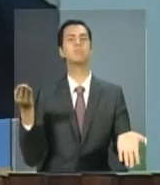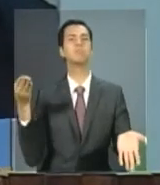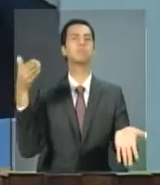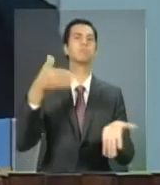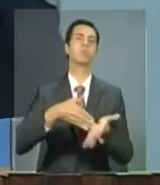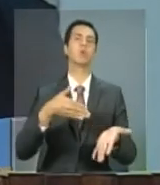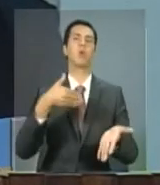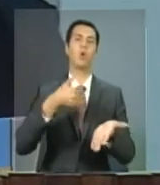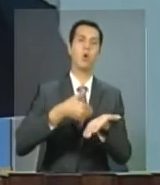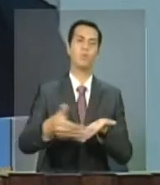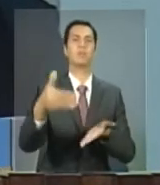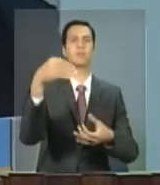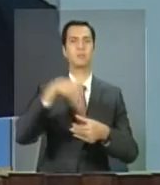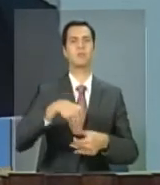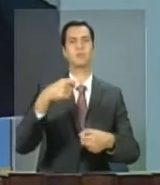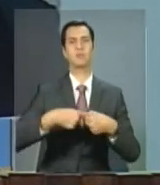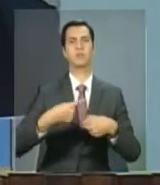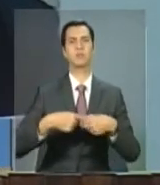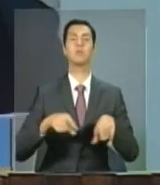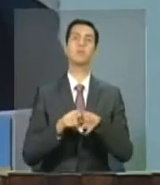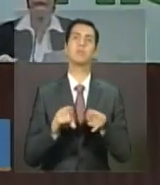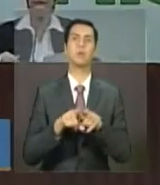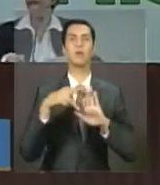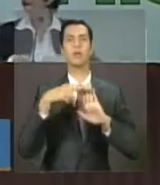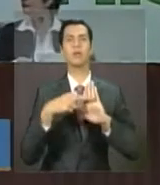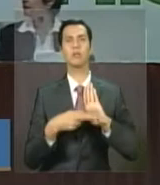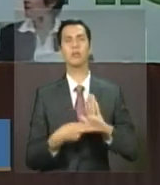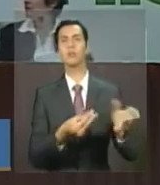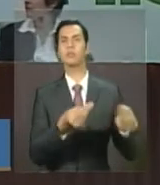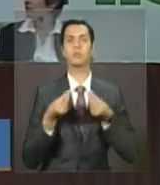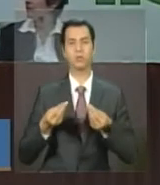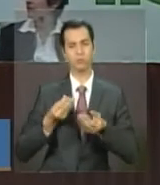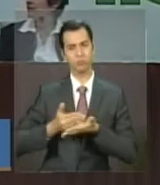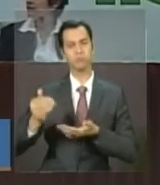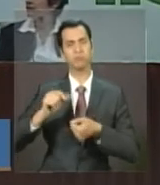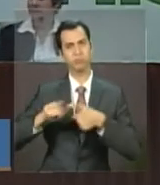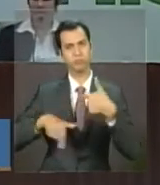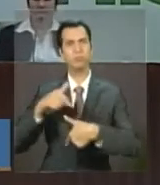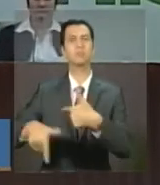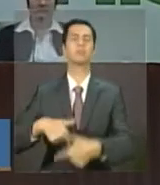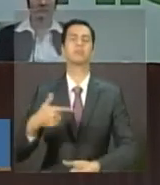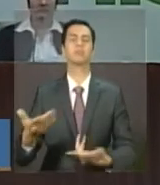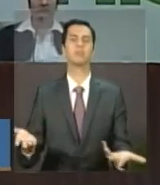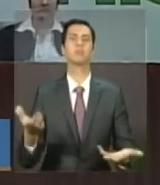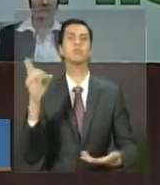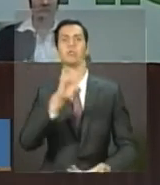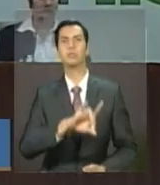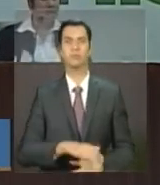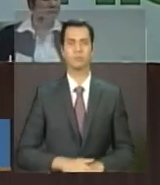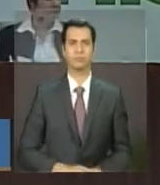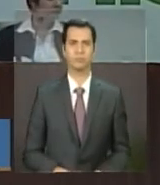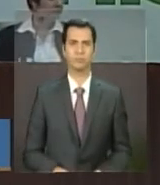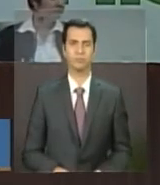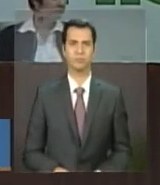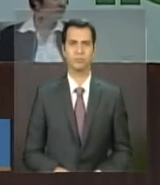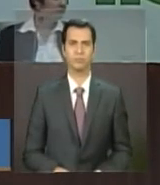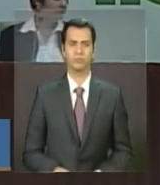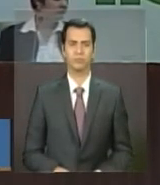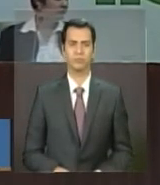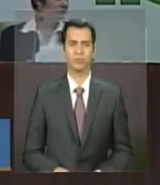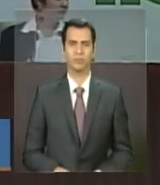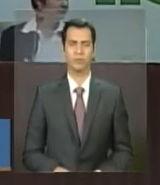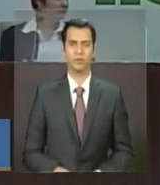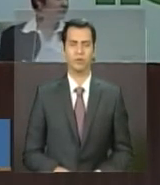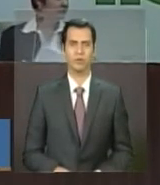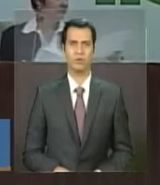para que as ações sejam colocadas em prática? O Brasil Sem Miséria já está em ação. Nós estamos